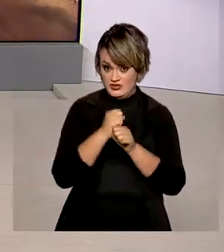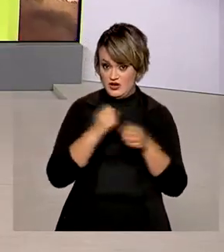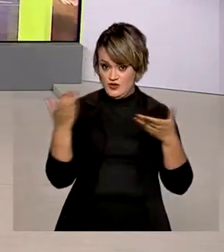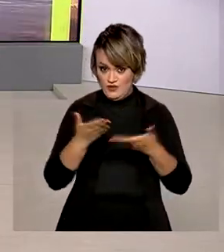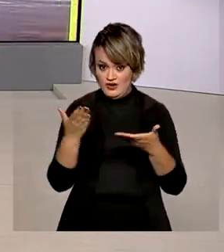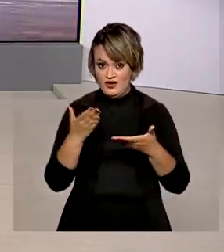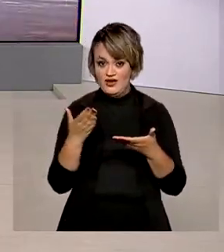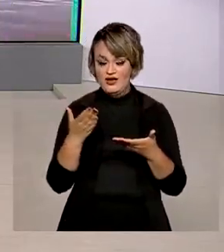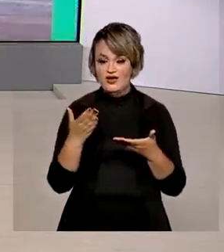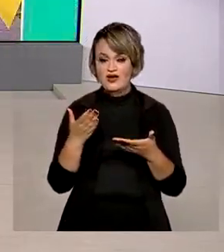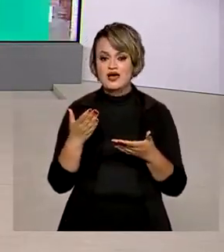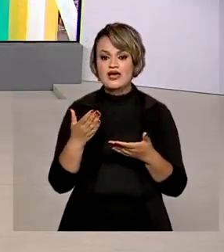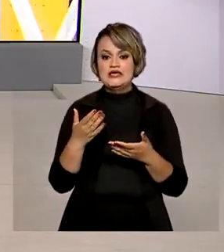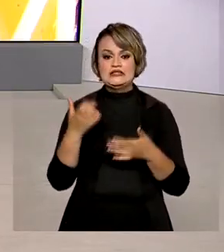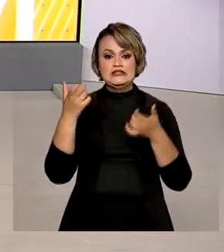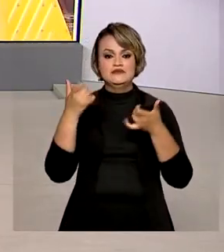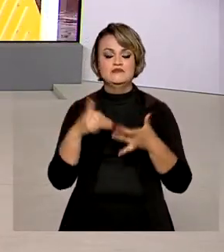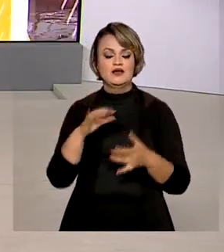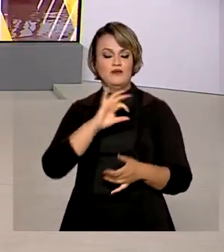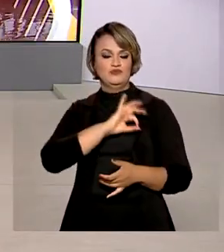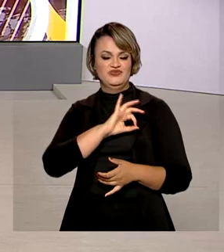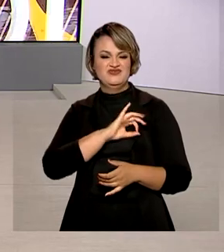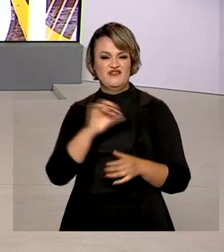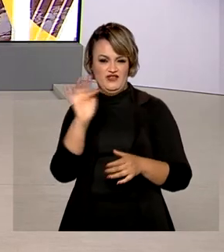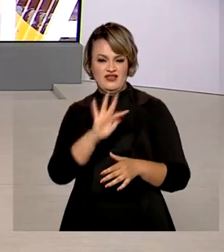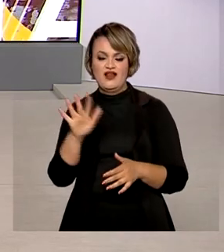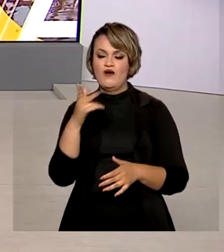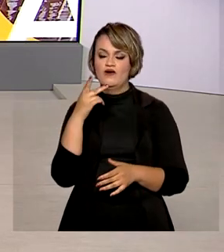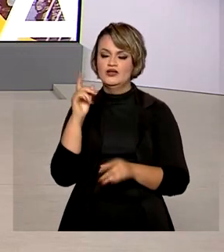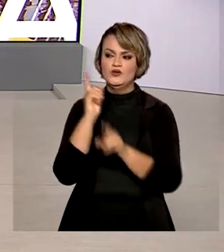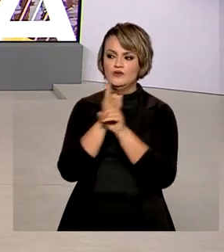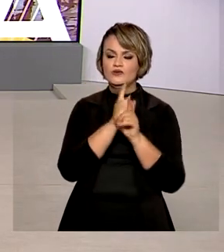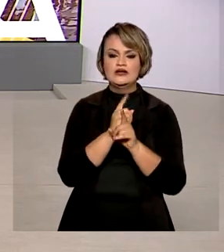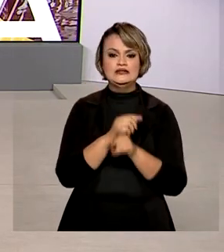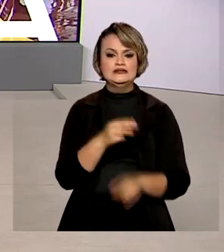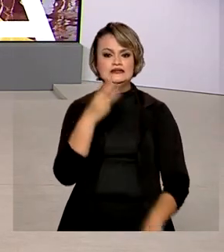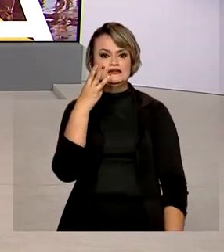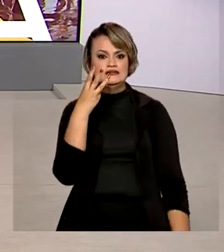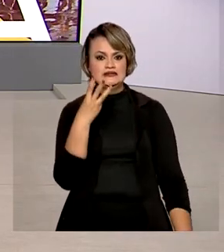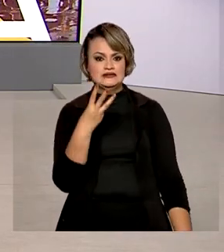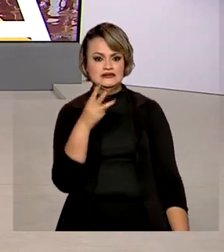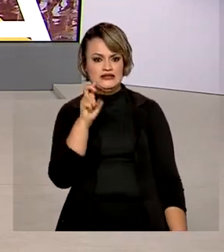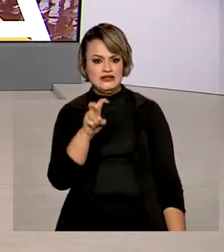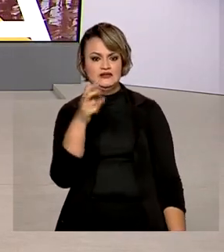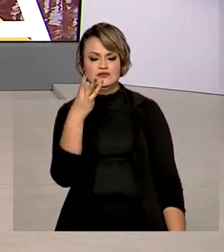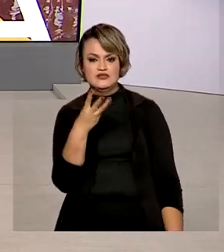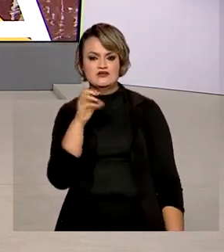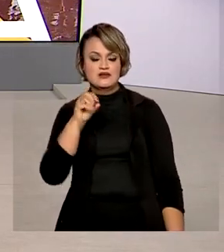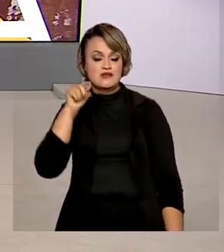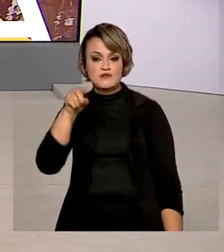conforme o sistema de tráfego internacional da Polícia Federal, mais de 530 mil viajantes de outros países vieram ao Brasil.